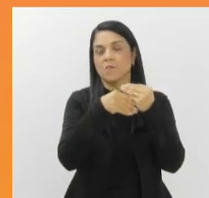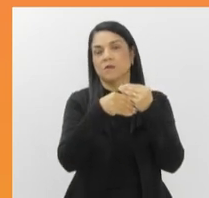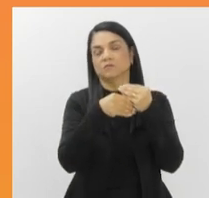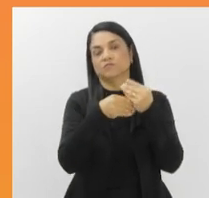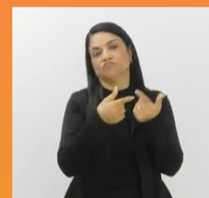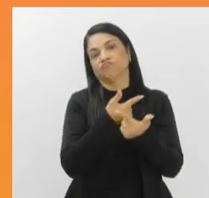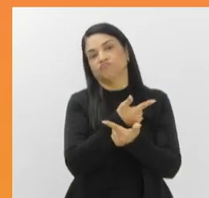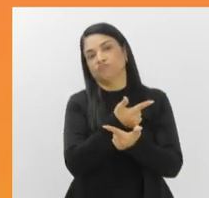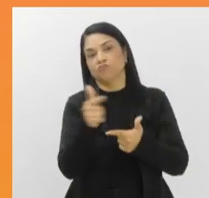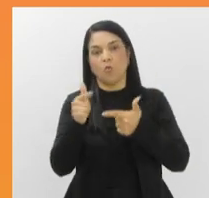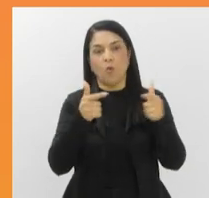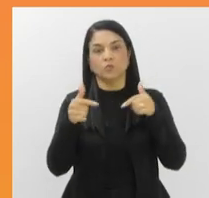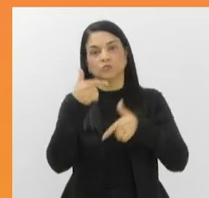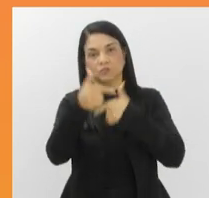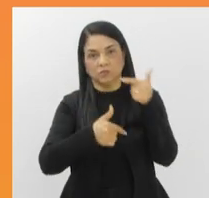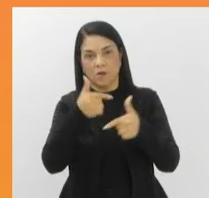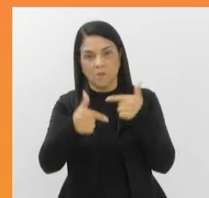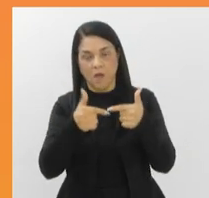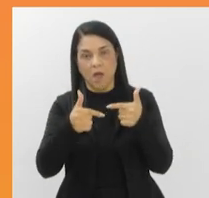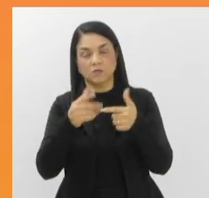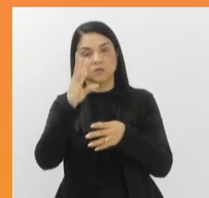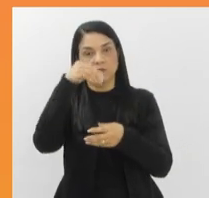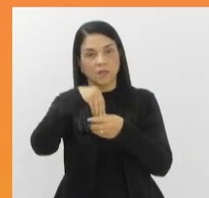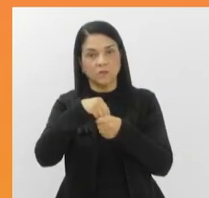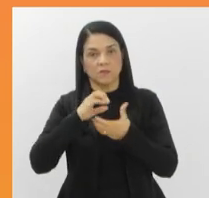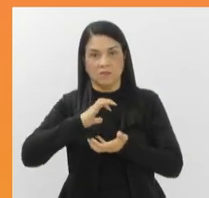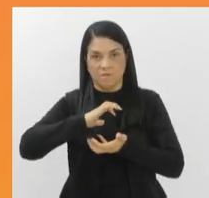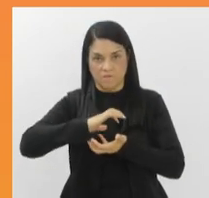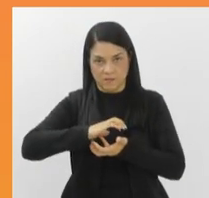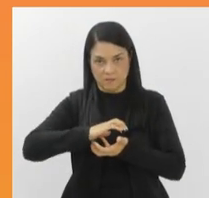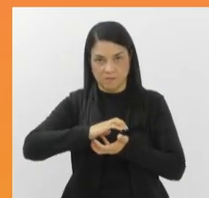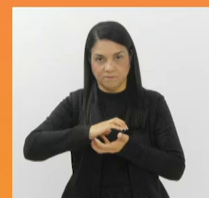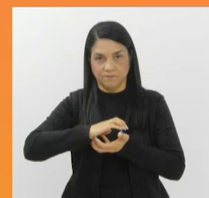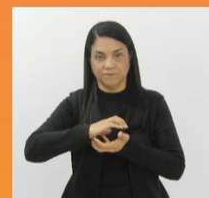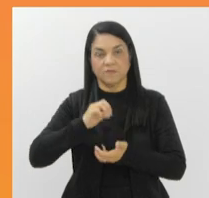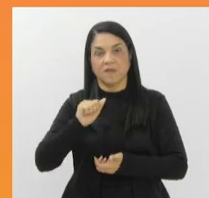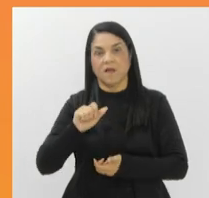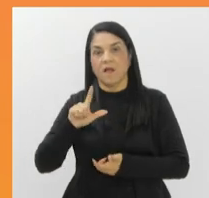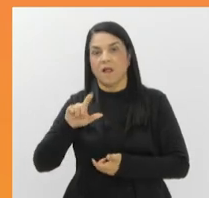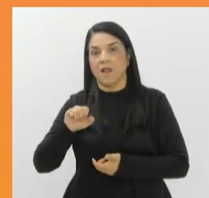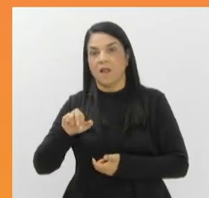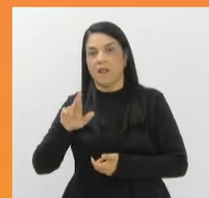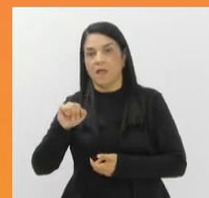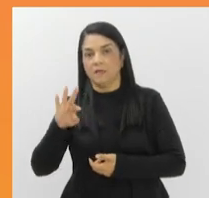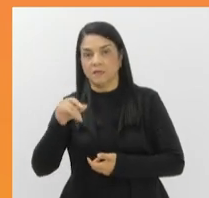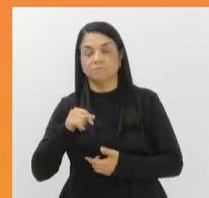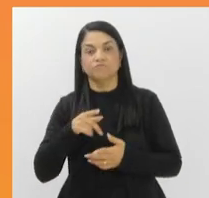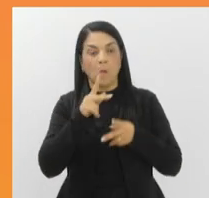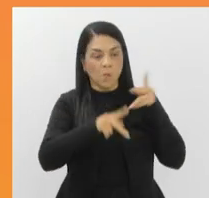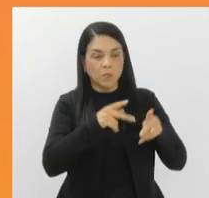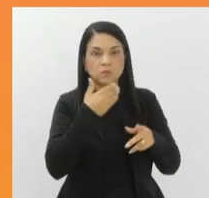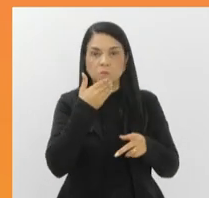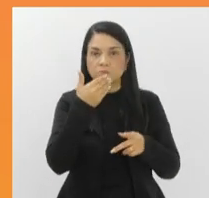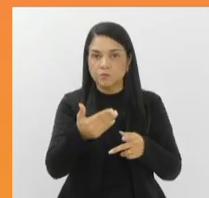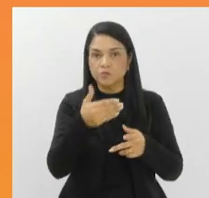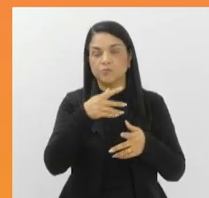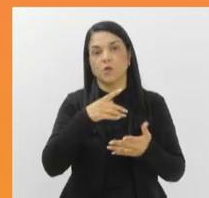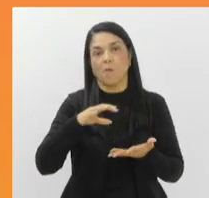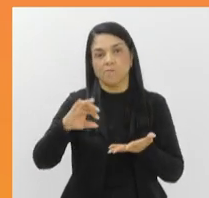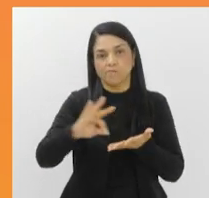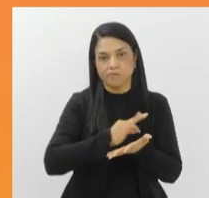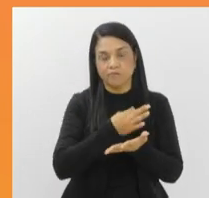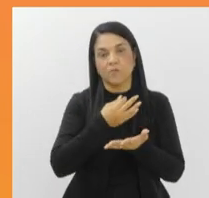de alertas que nós temos na Defesa Civil. Então, pedimos à população que continue se encadastrando no 4099, no WhatsApp,